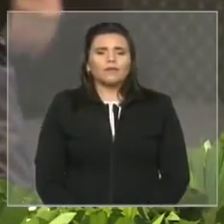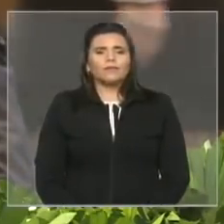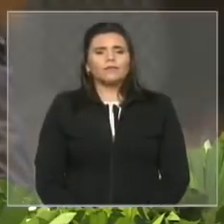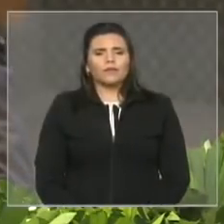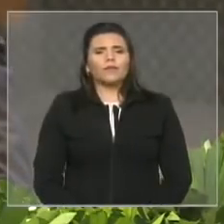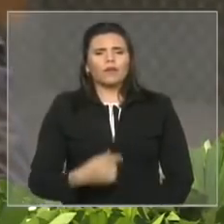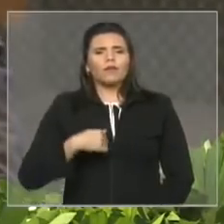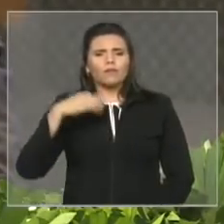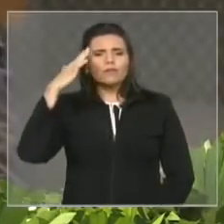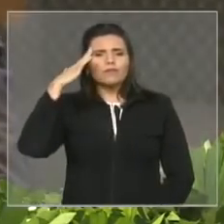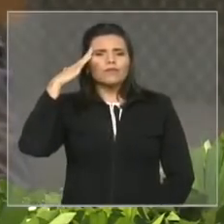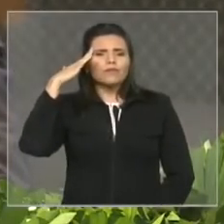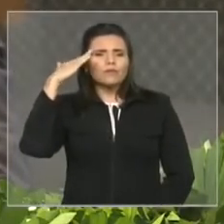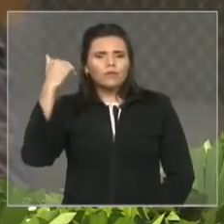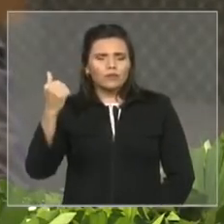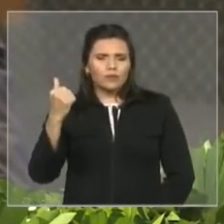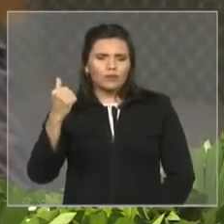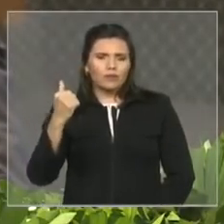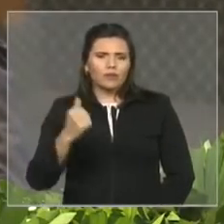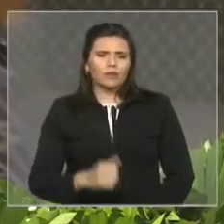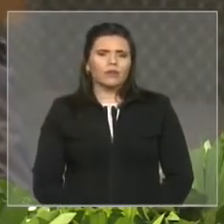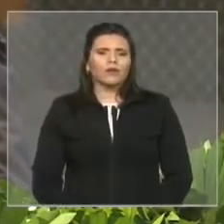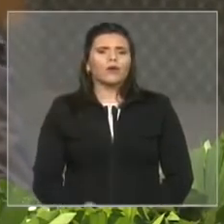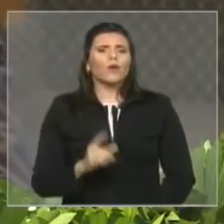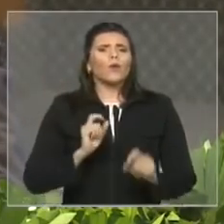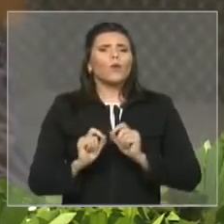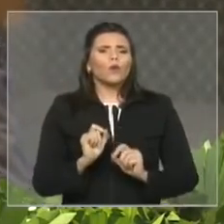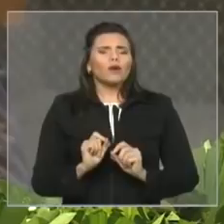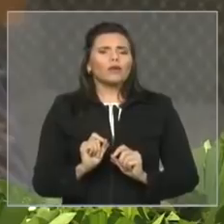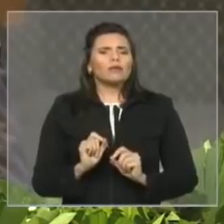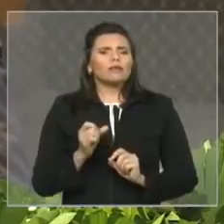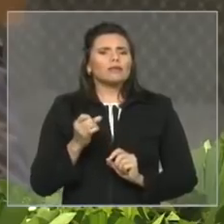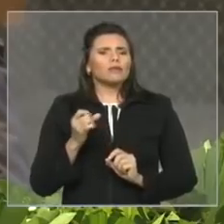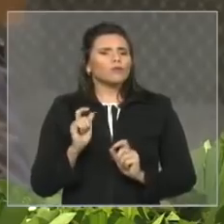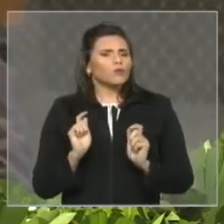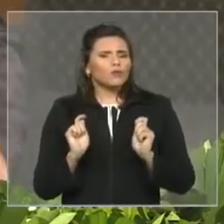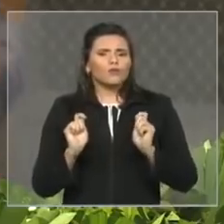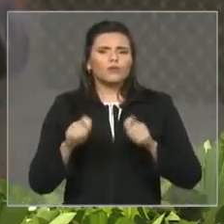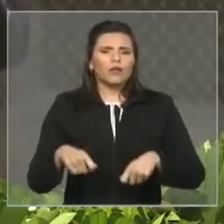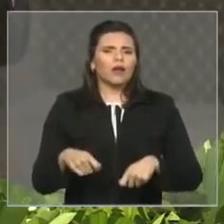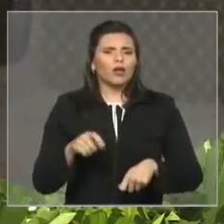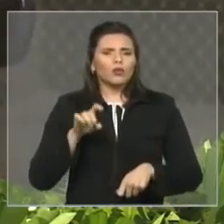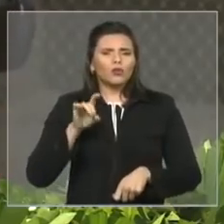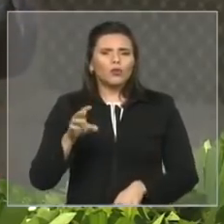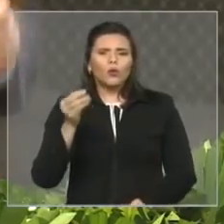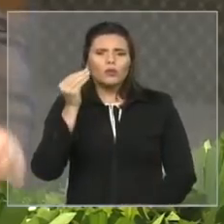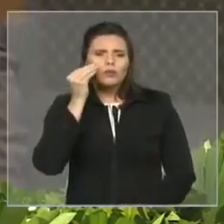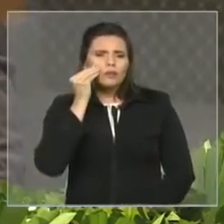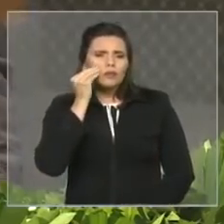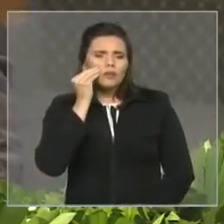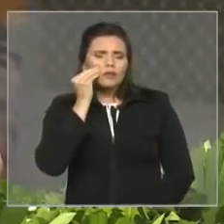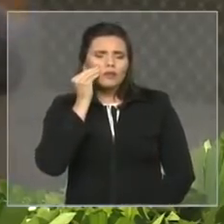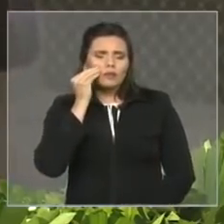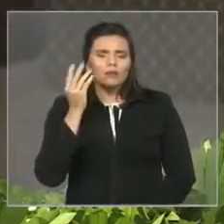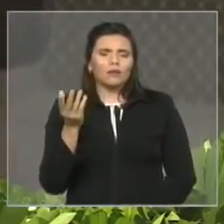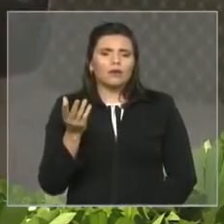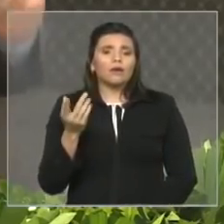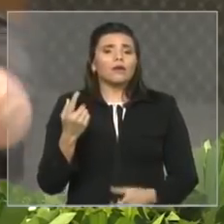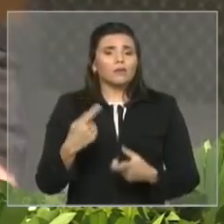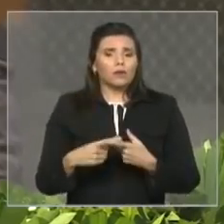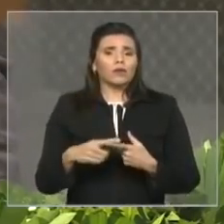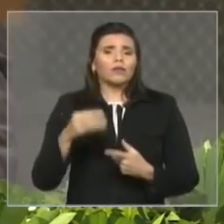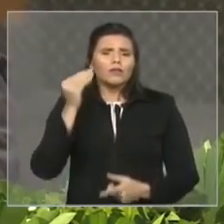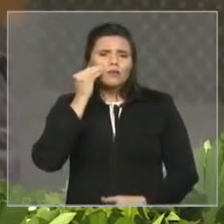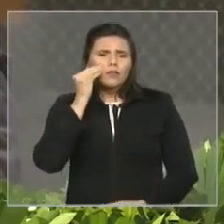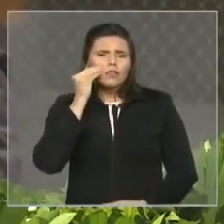se apenas prevalecerem as experiências. As experiências nos ensinam, mas não podem nos